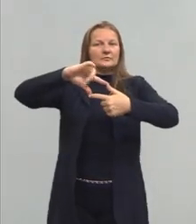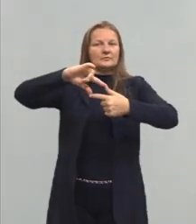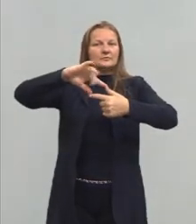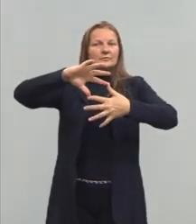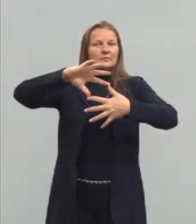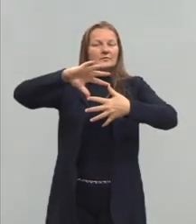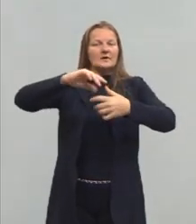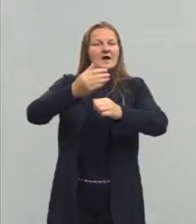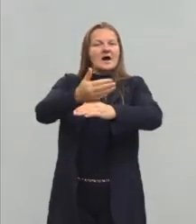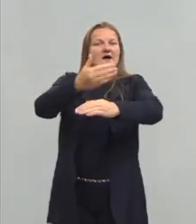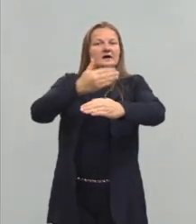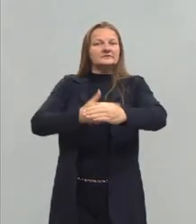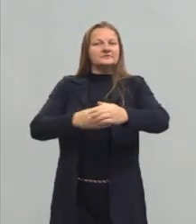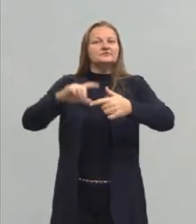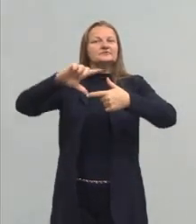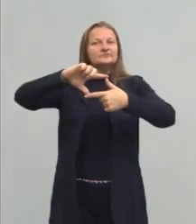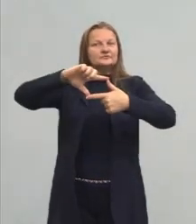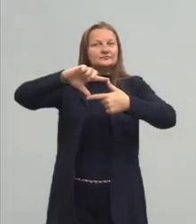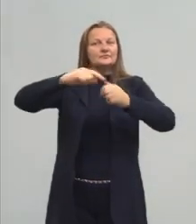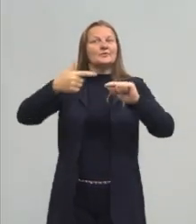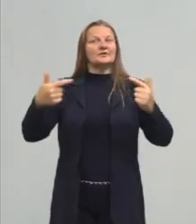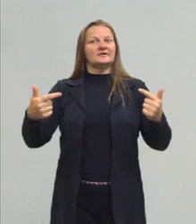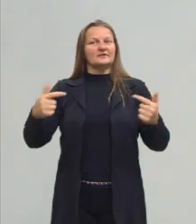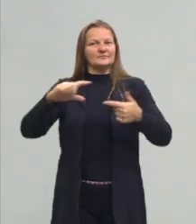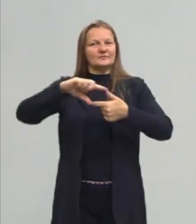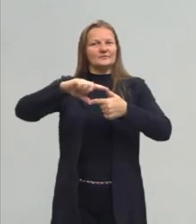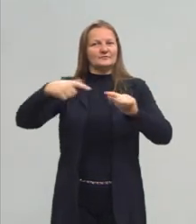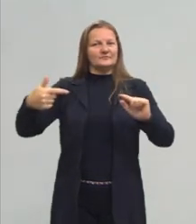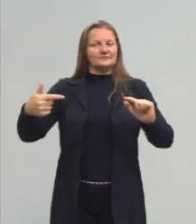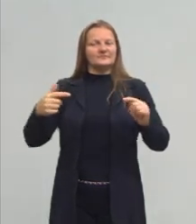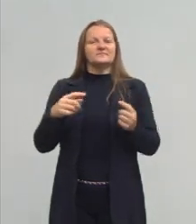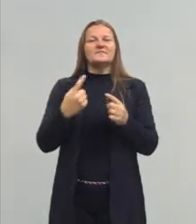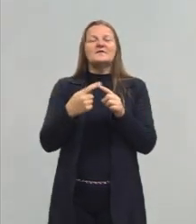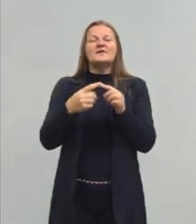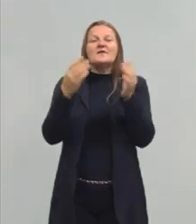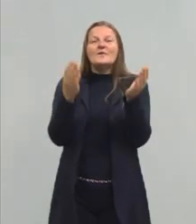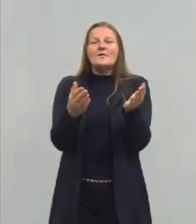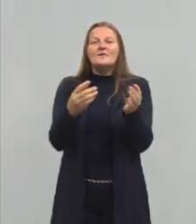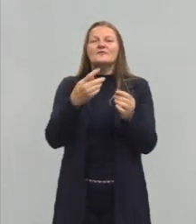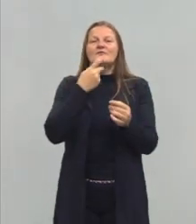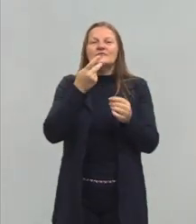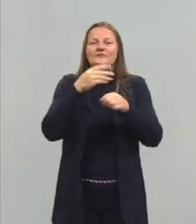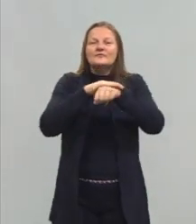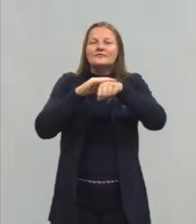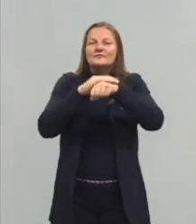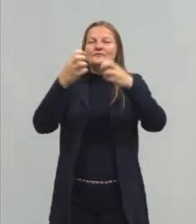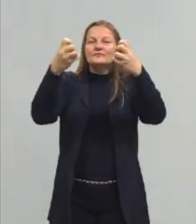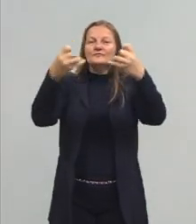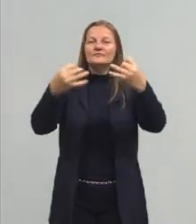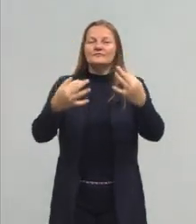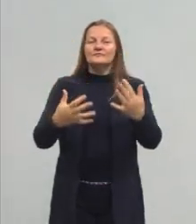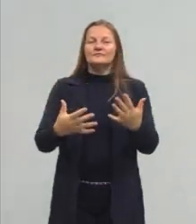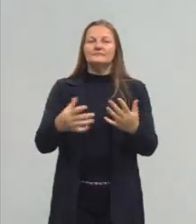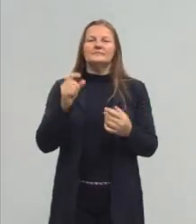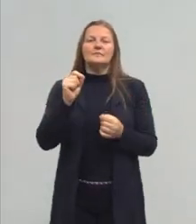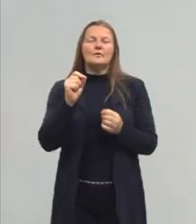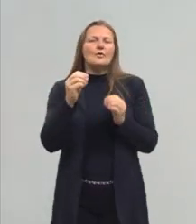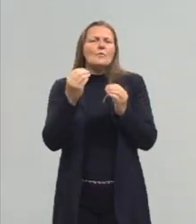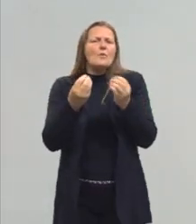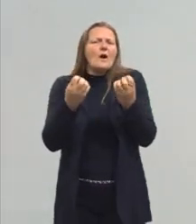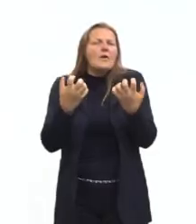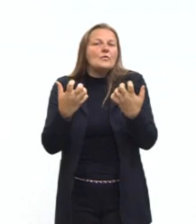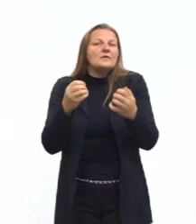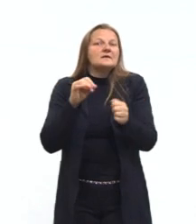está vindo um pouquinho antes de chegar ao modernismo. Então agora a gente vai falar um pouquinho sobre como foi esse